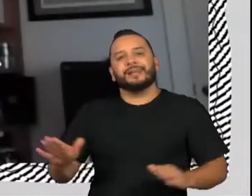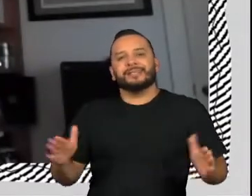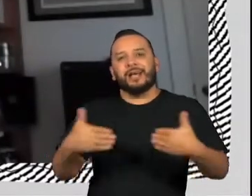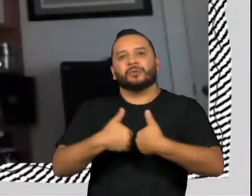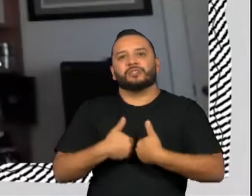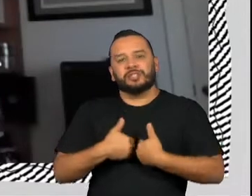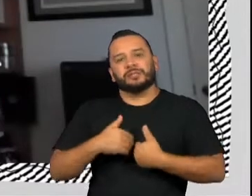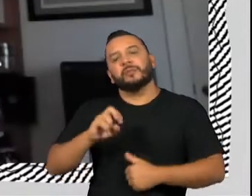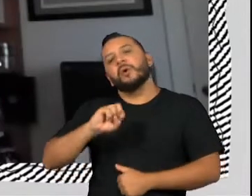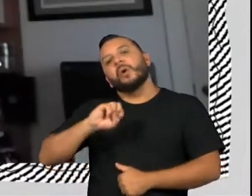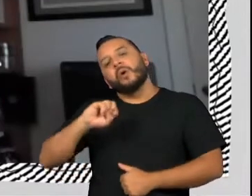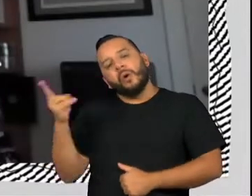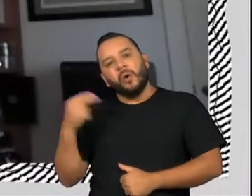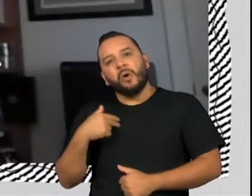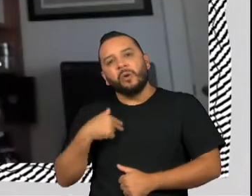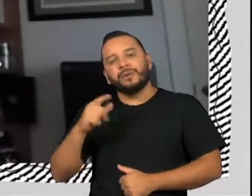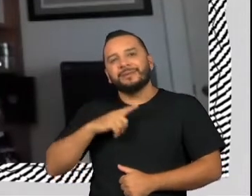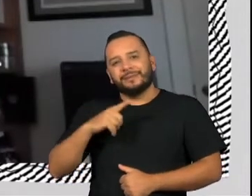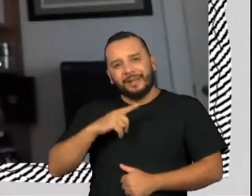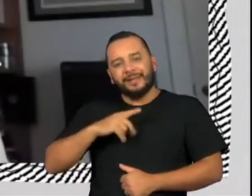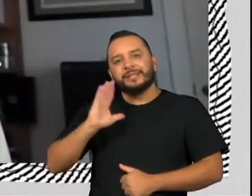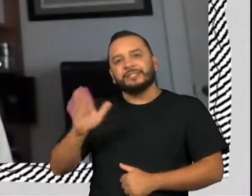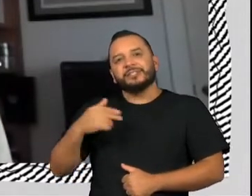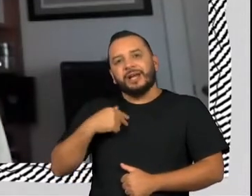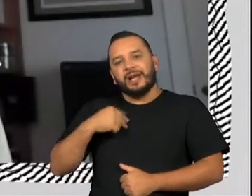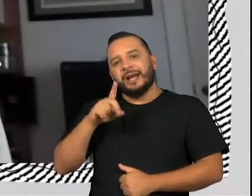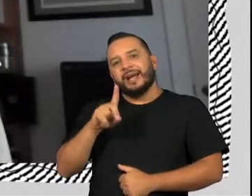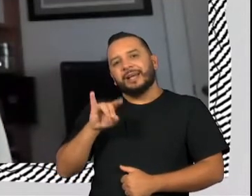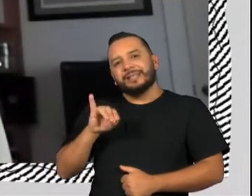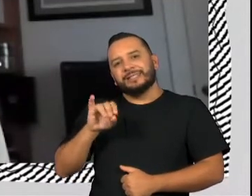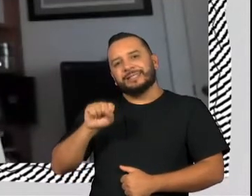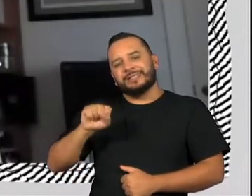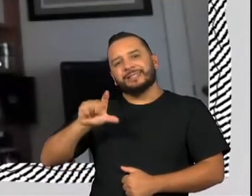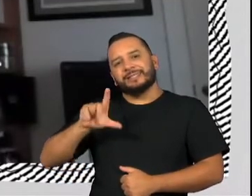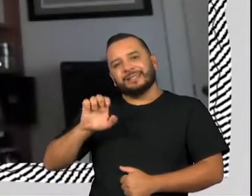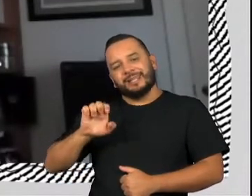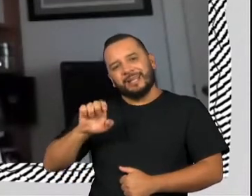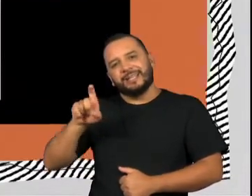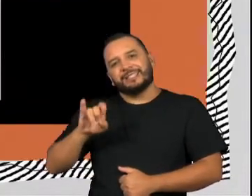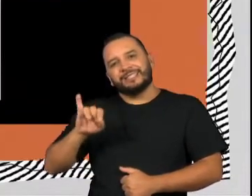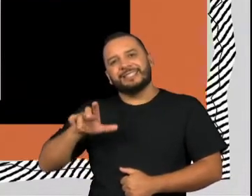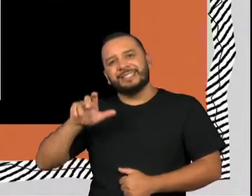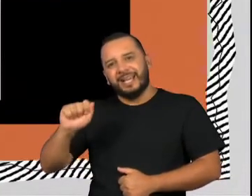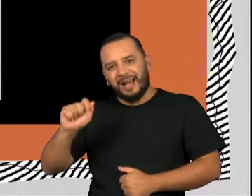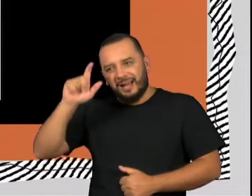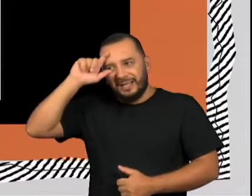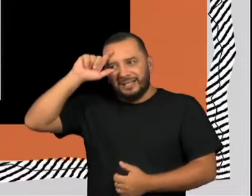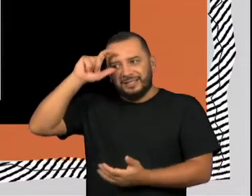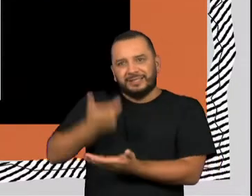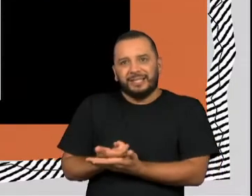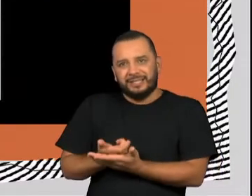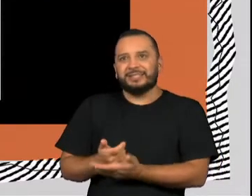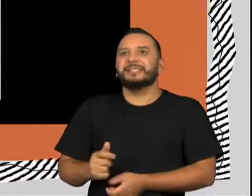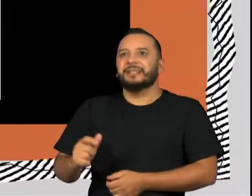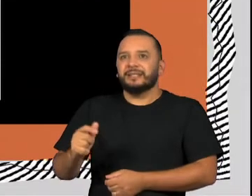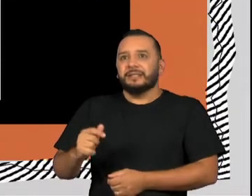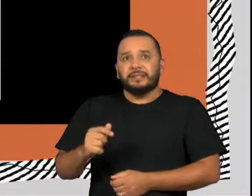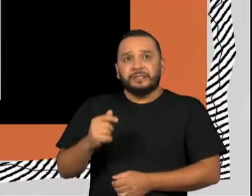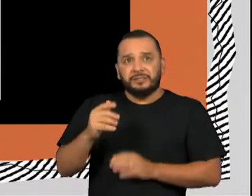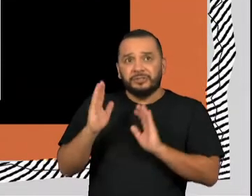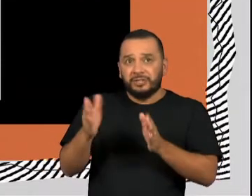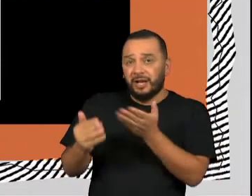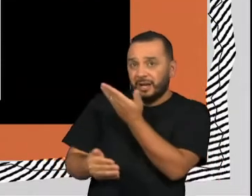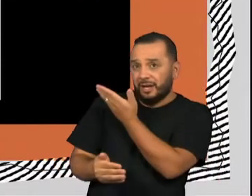dislexia a conseguir ler o documento. Você bota isso numa escola, ajuda a professora, como é que aquilo